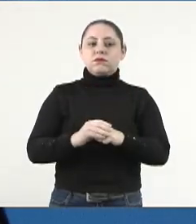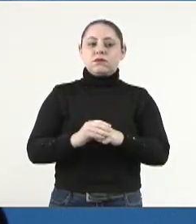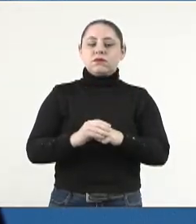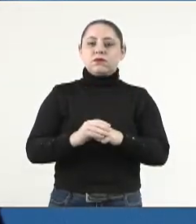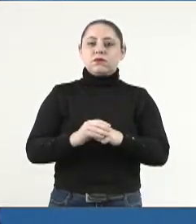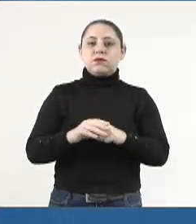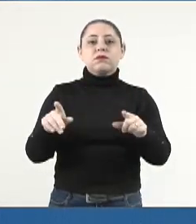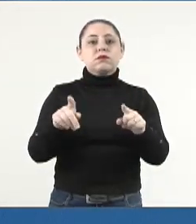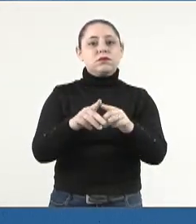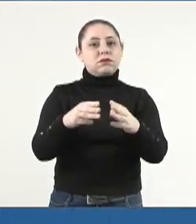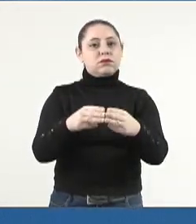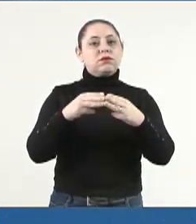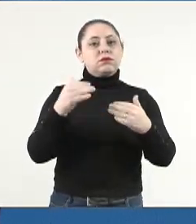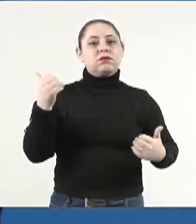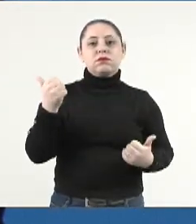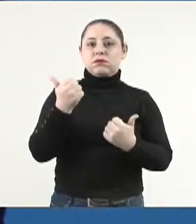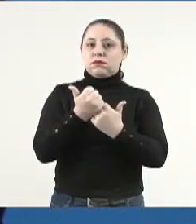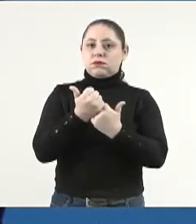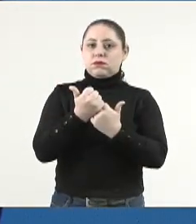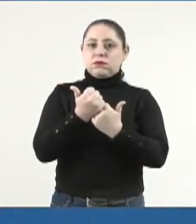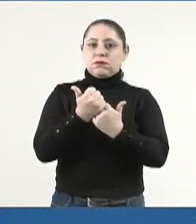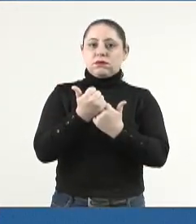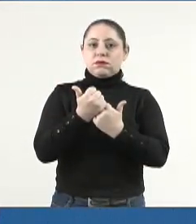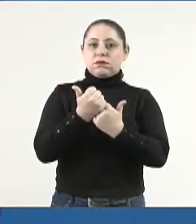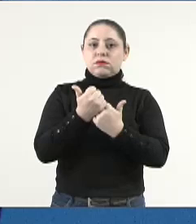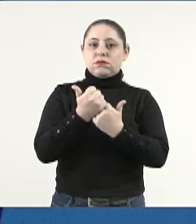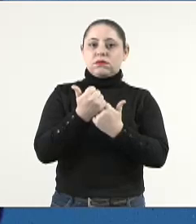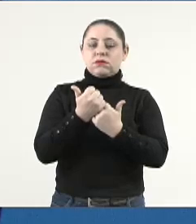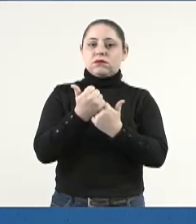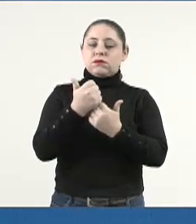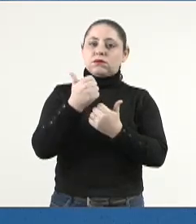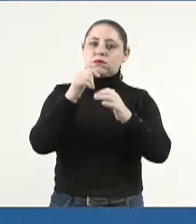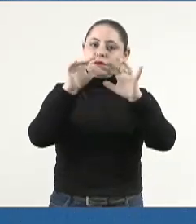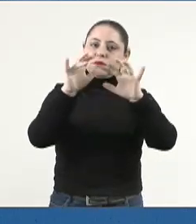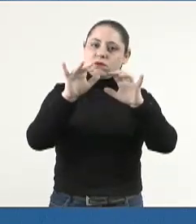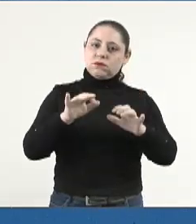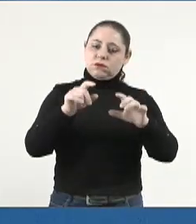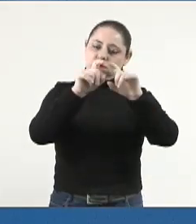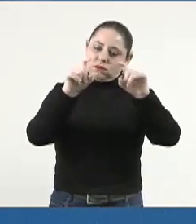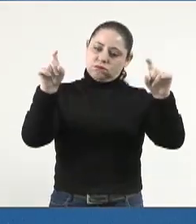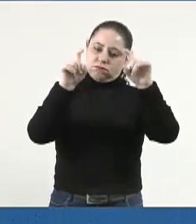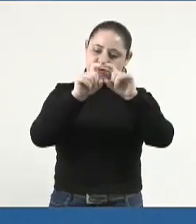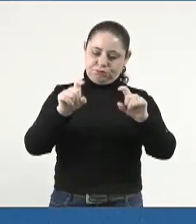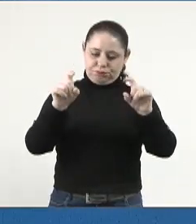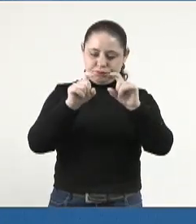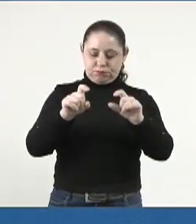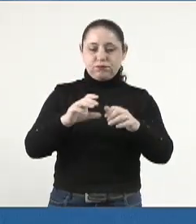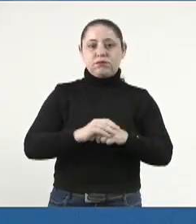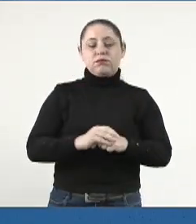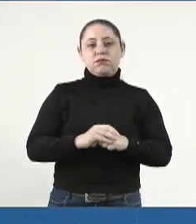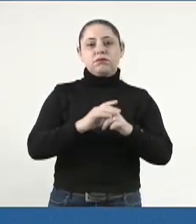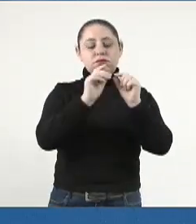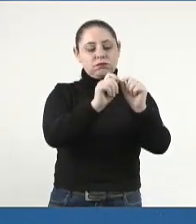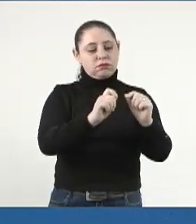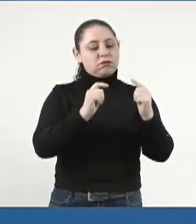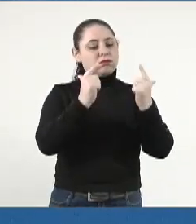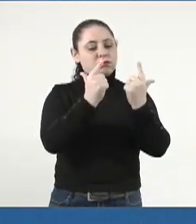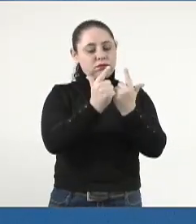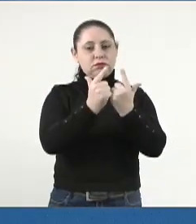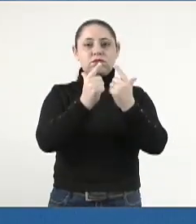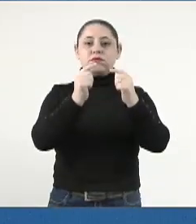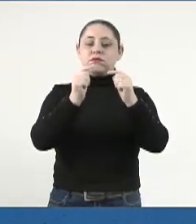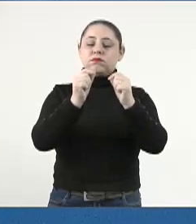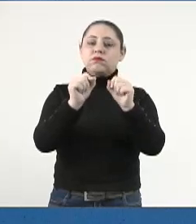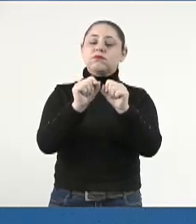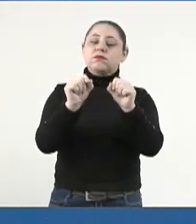aliás, uma moção de apoio redigida nos seguintes termos. A Assembleia Legislativa do Estado do